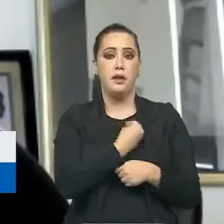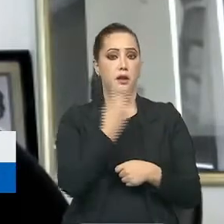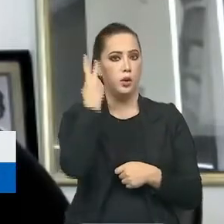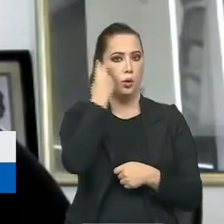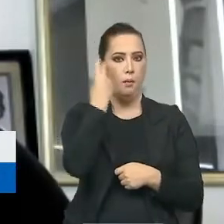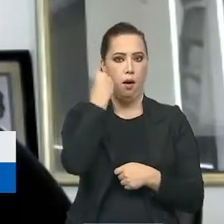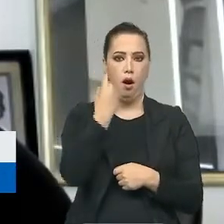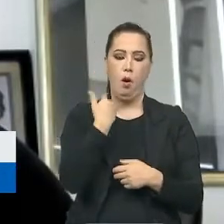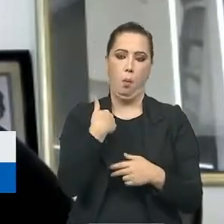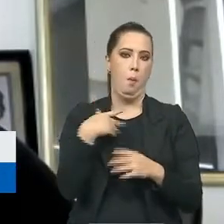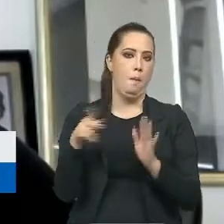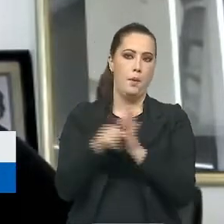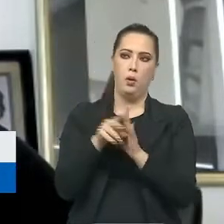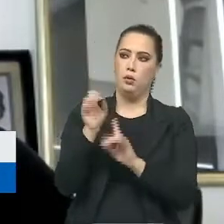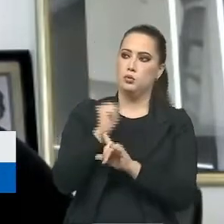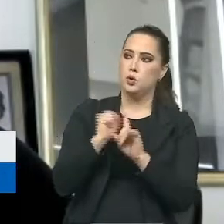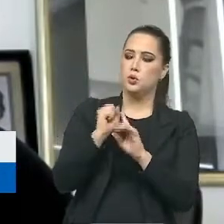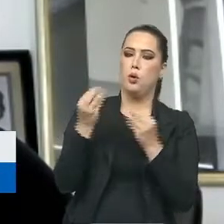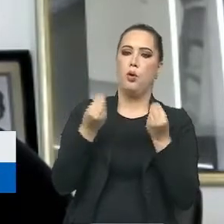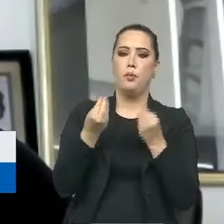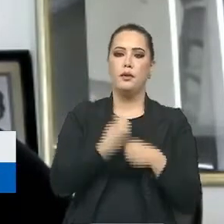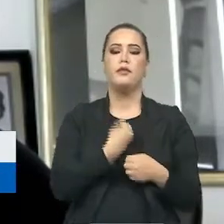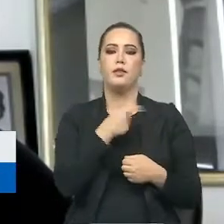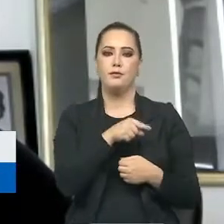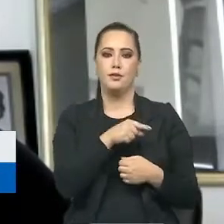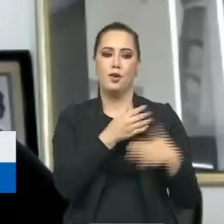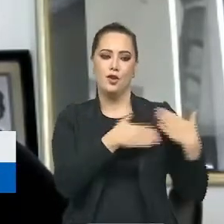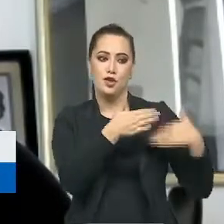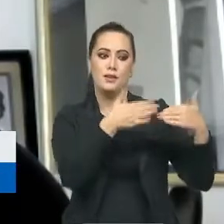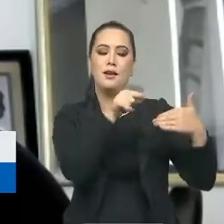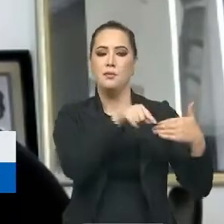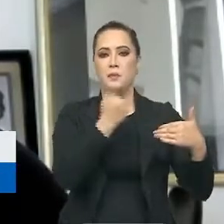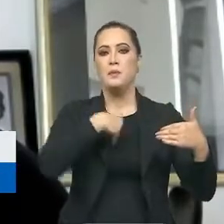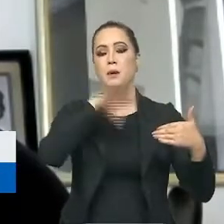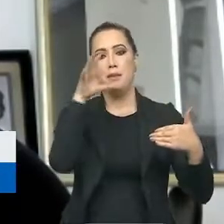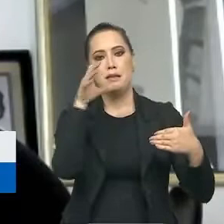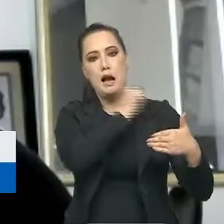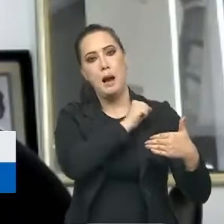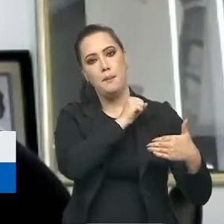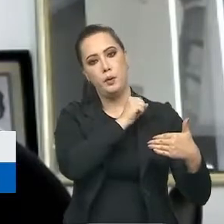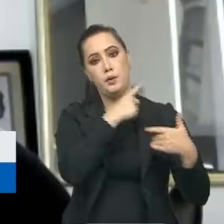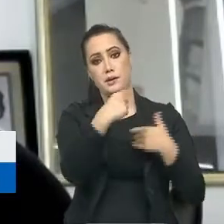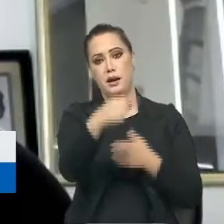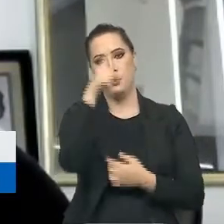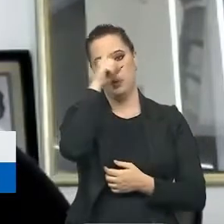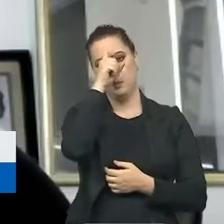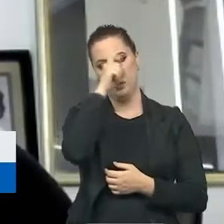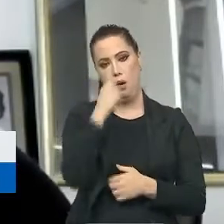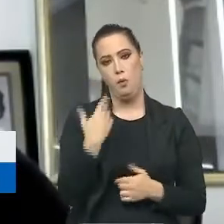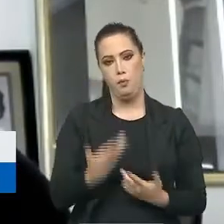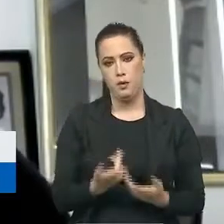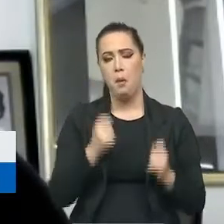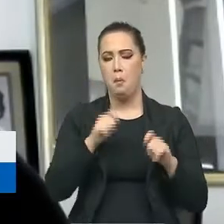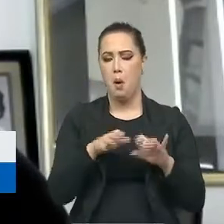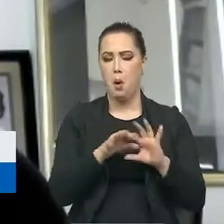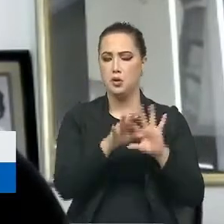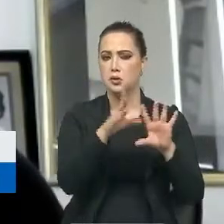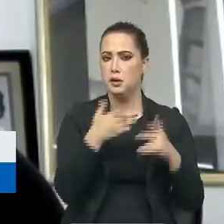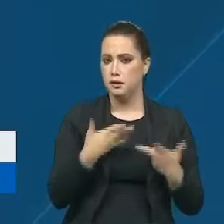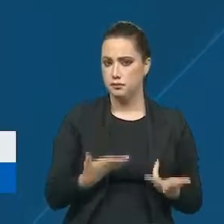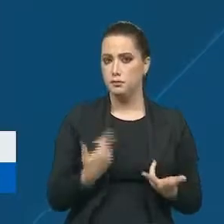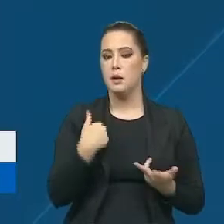isso, a gente acelera o processo de alta, ele sai mais rápido do hospital e sai com o melhor